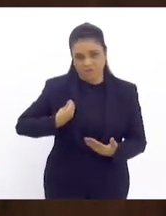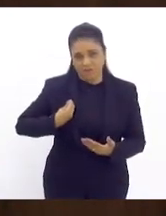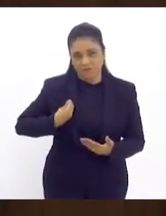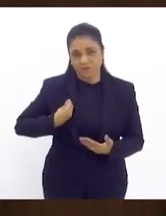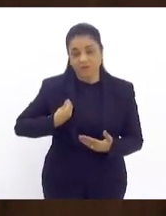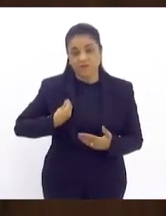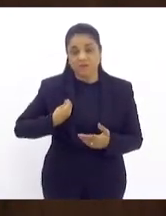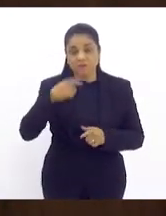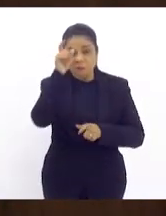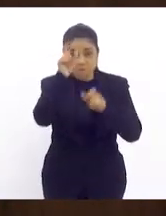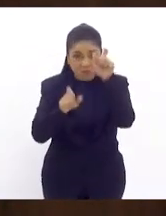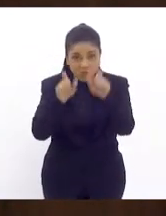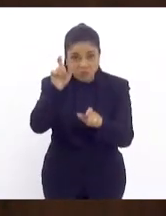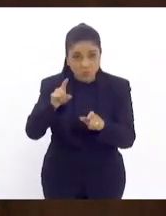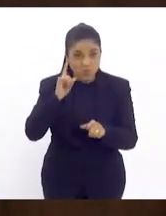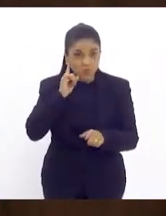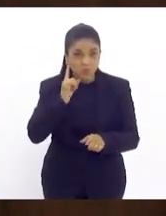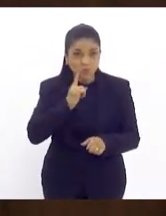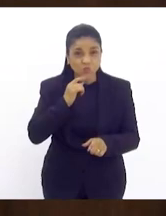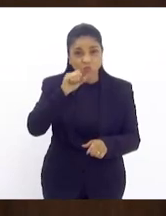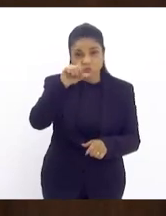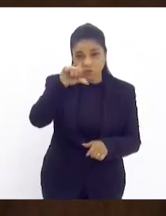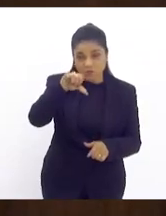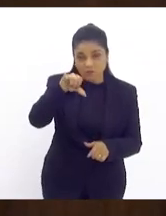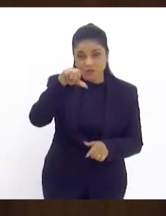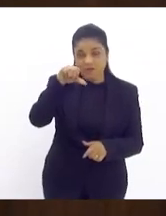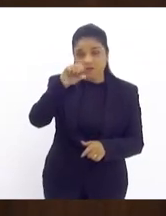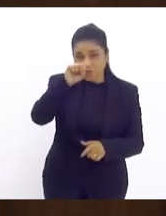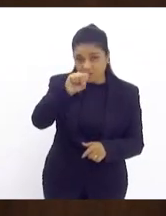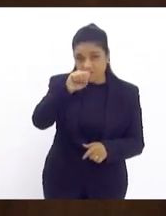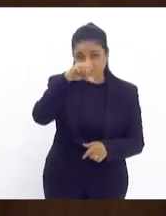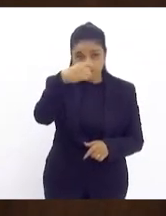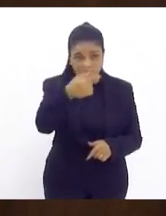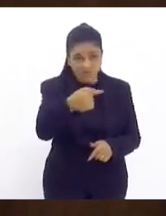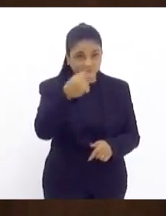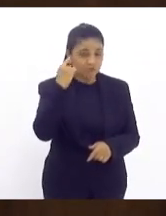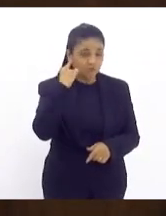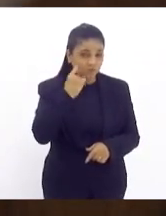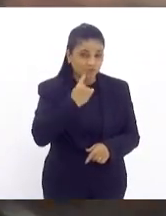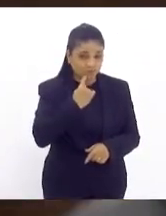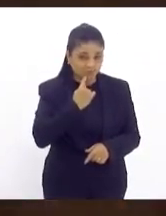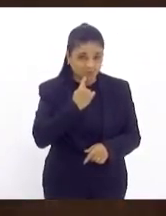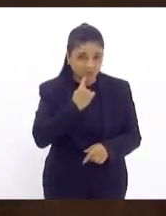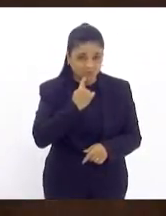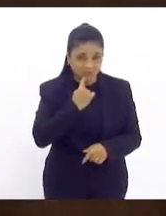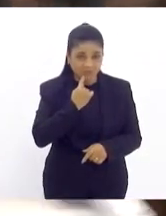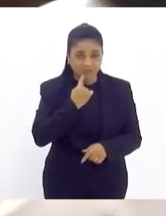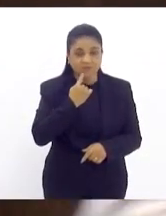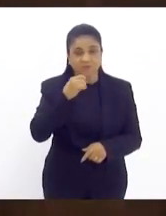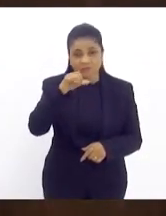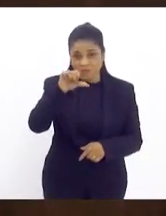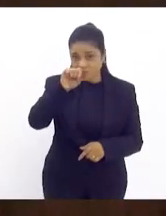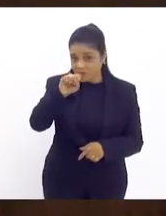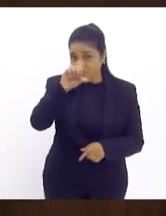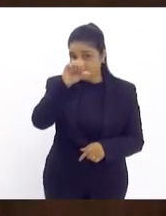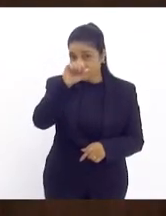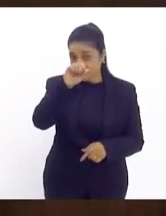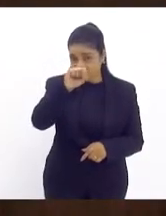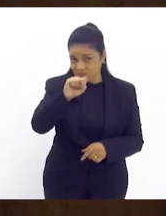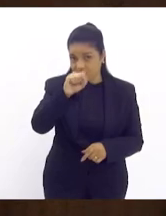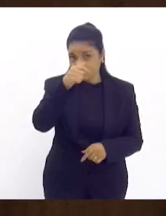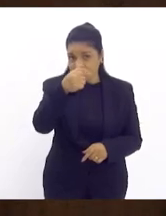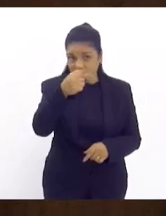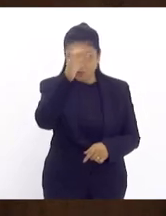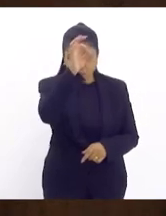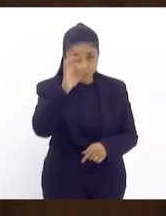surdas somente 87% usam aparelhos auditivos eu me encontro entre essas pessoas e o percentual